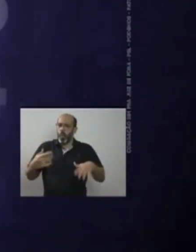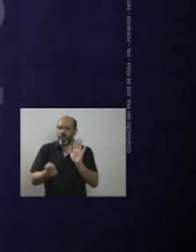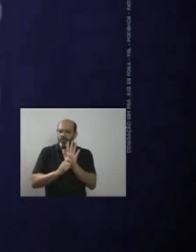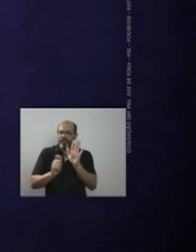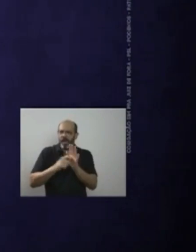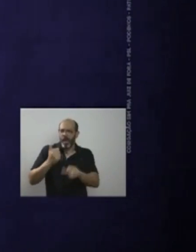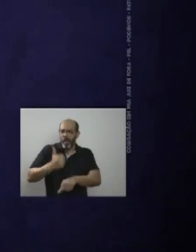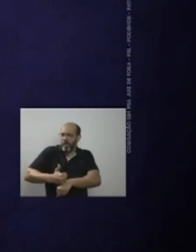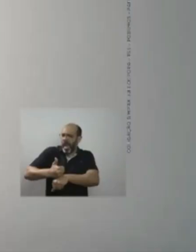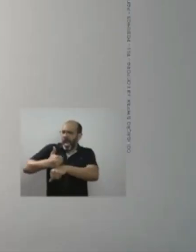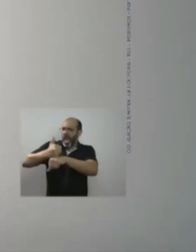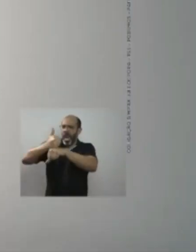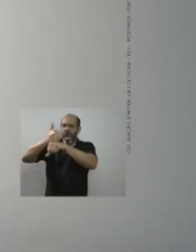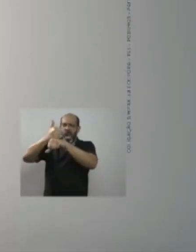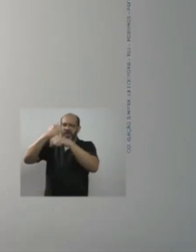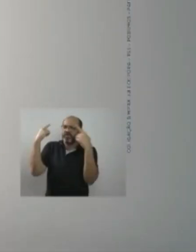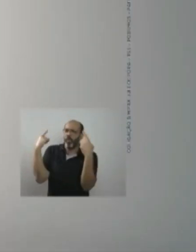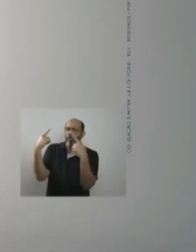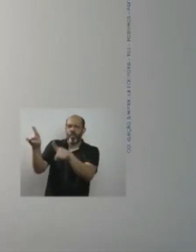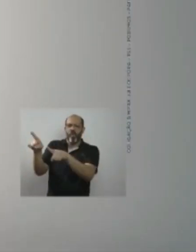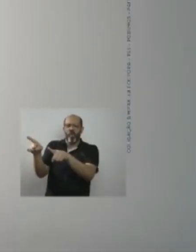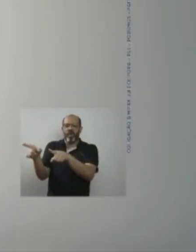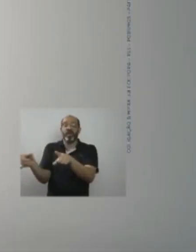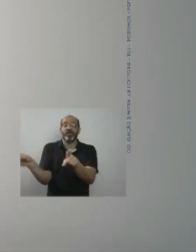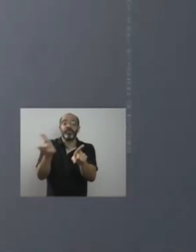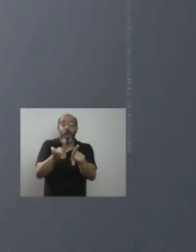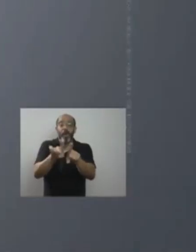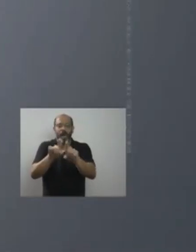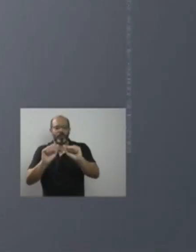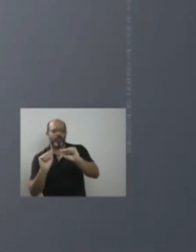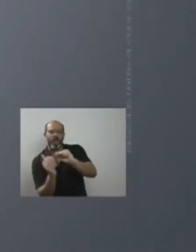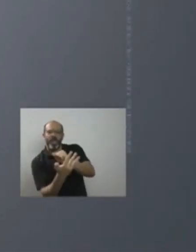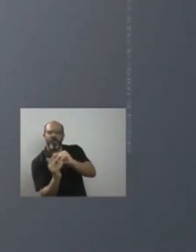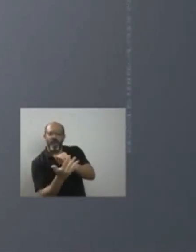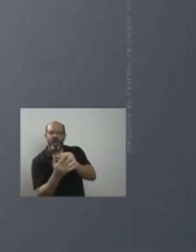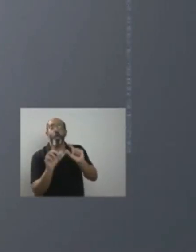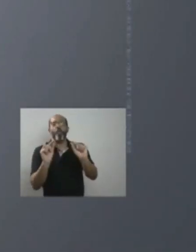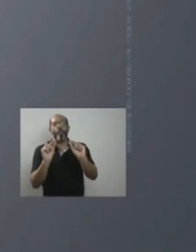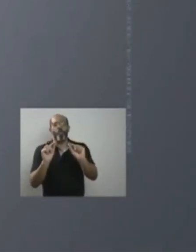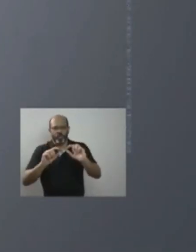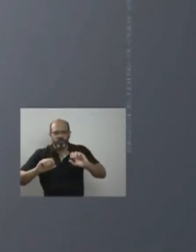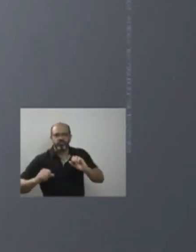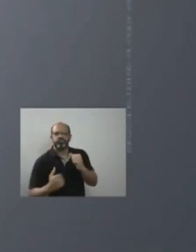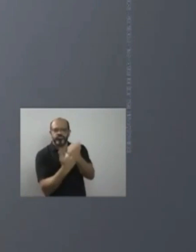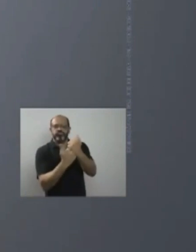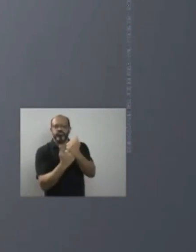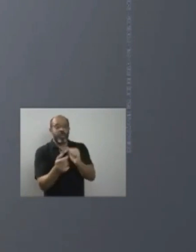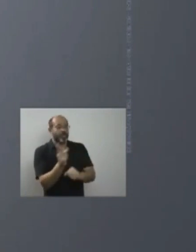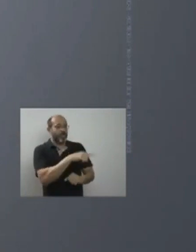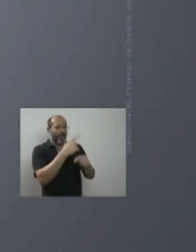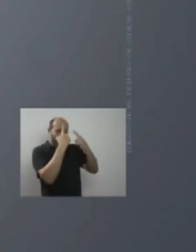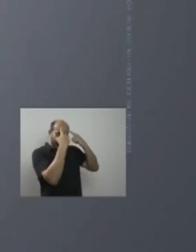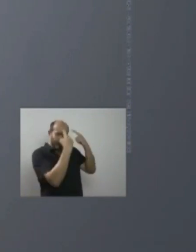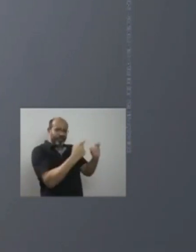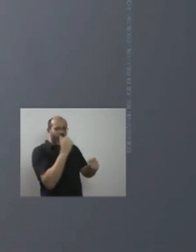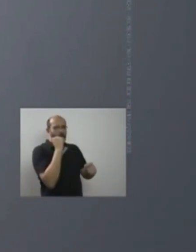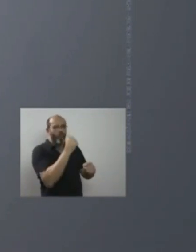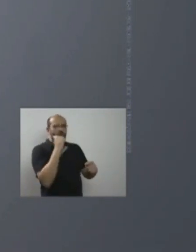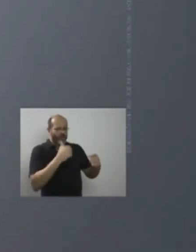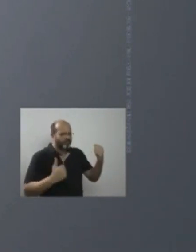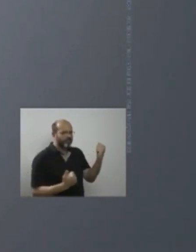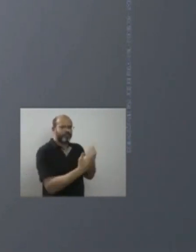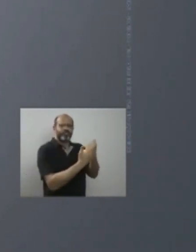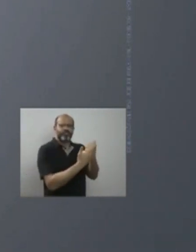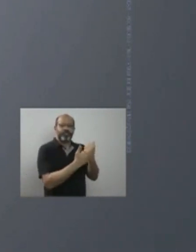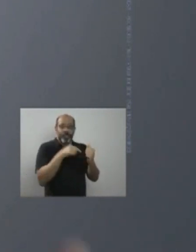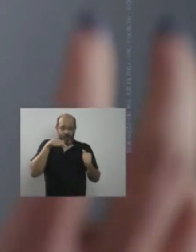não faz em quatro. Até que o chamado veio de novo. Eu não pensava vir candidata a deputada estadual. Eu